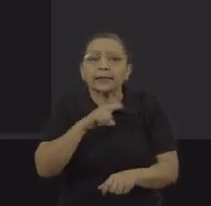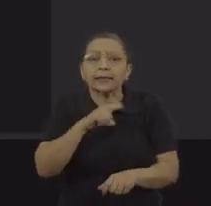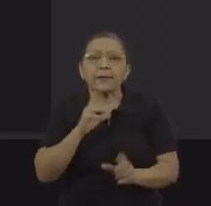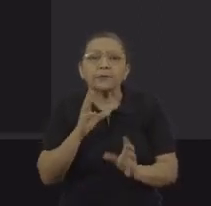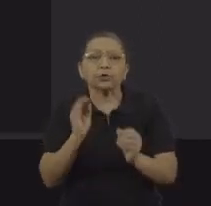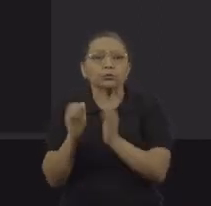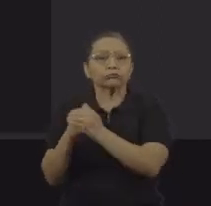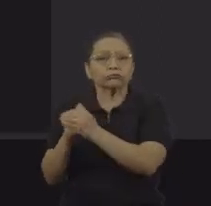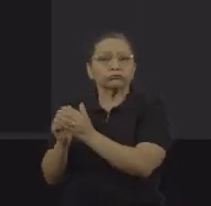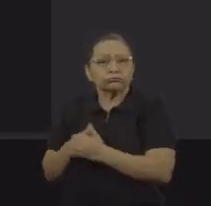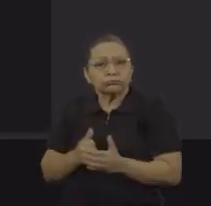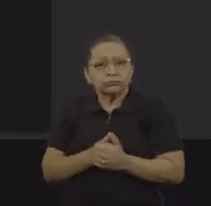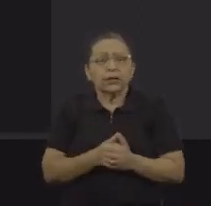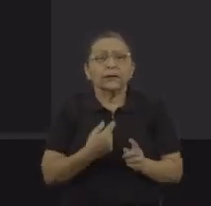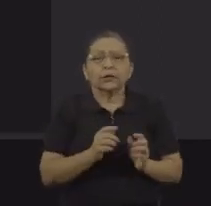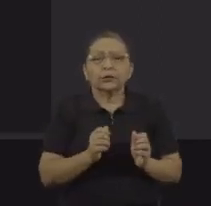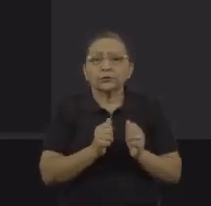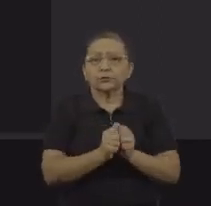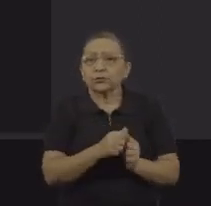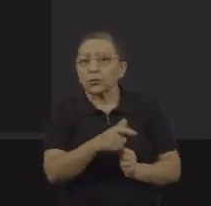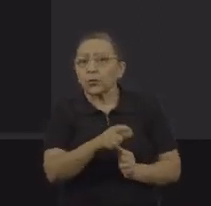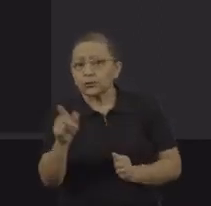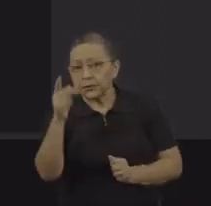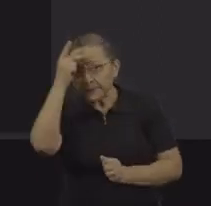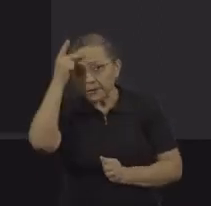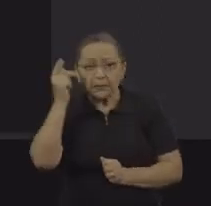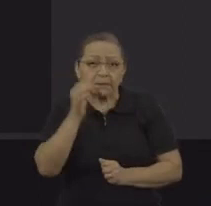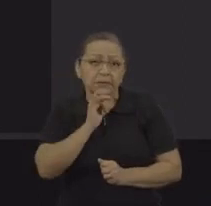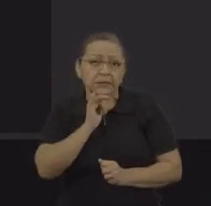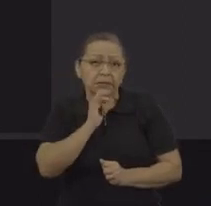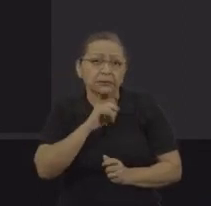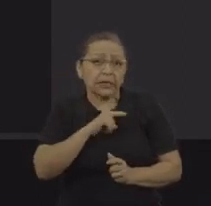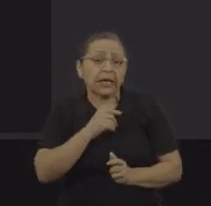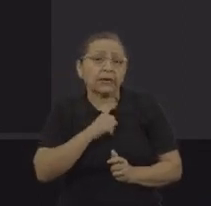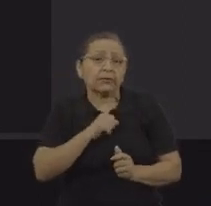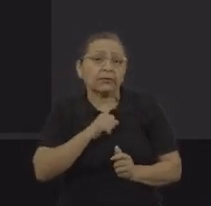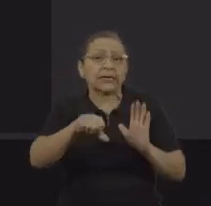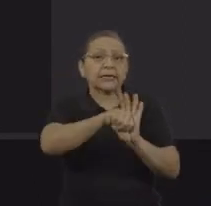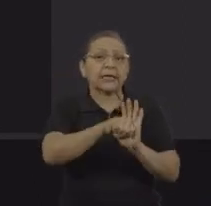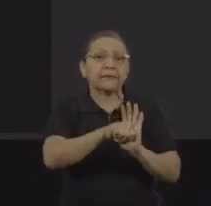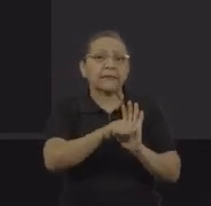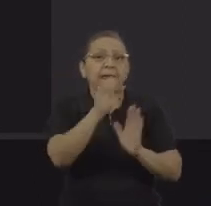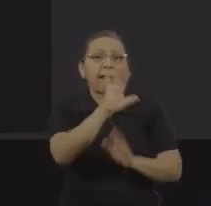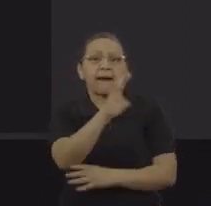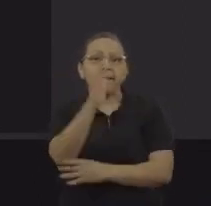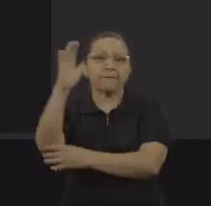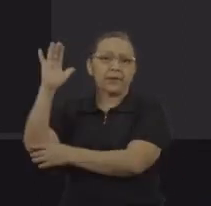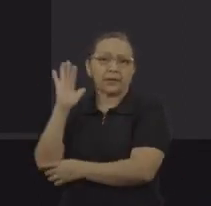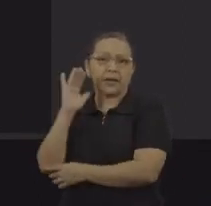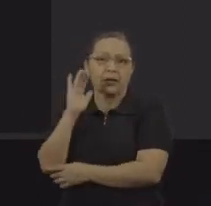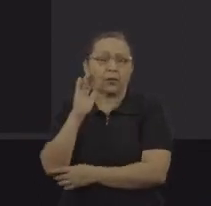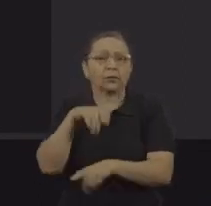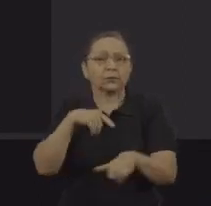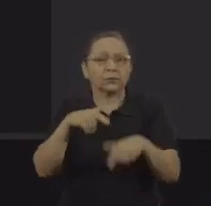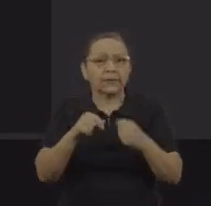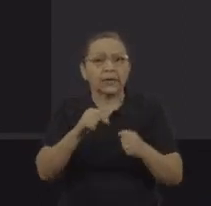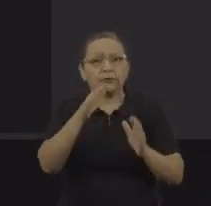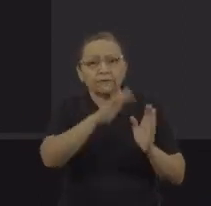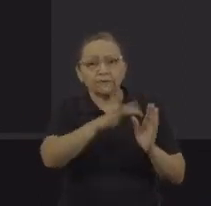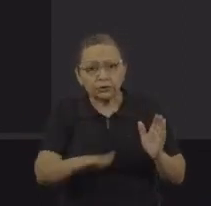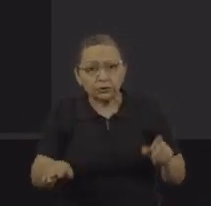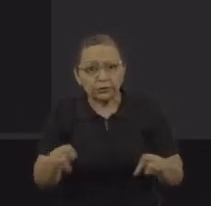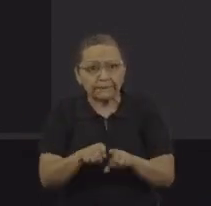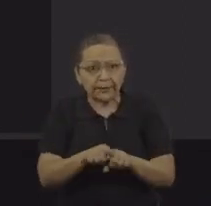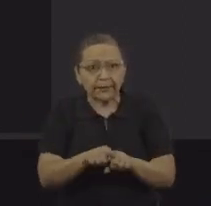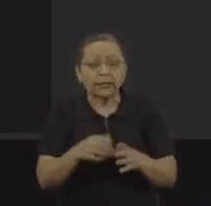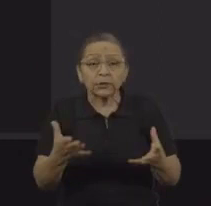porque junto com ele, ele traz outras questões, como, por exemplo, crimes ambientais e outras violações, como tráfico de pessoas, trabalho infantil, exploração sexual, o que